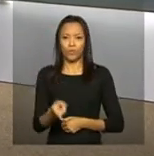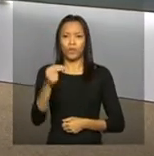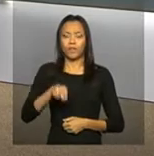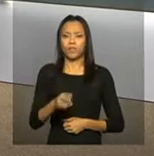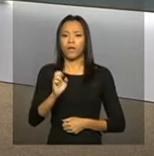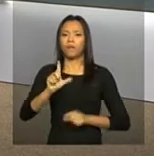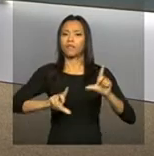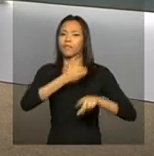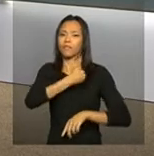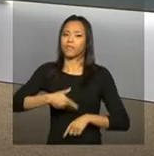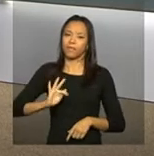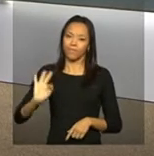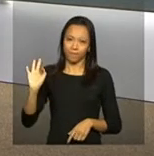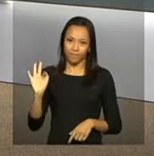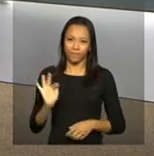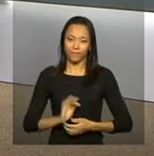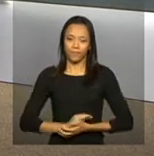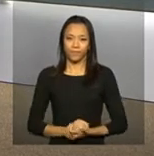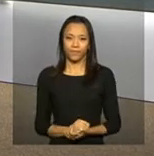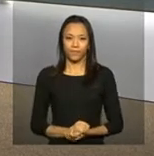NBR, a TV do Governo Federal.